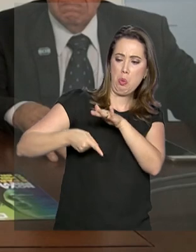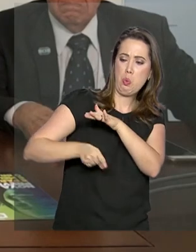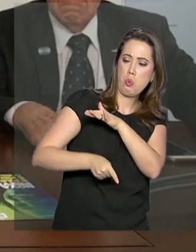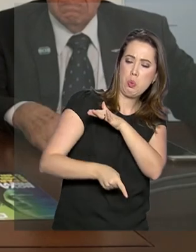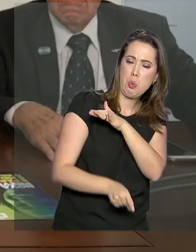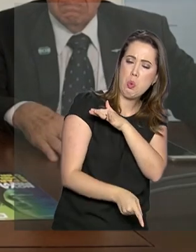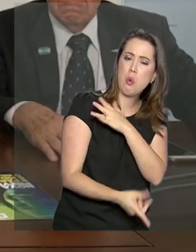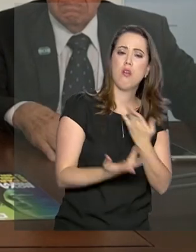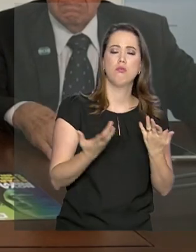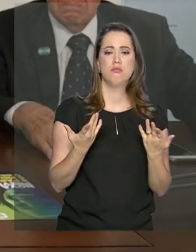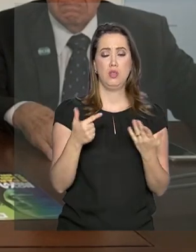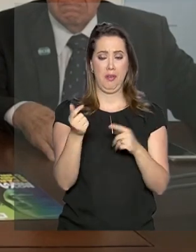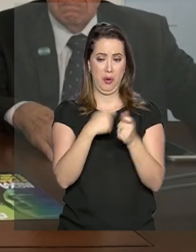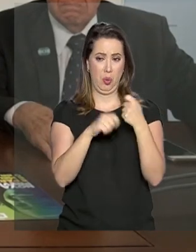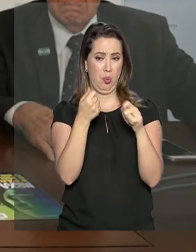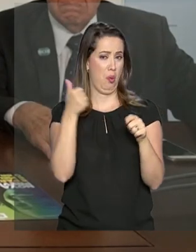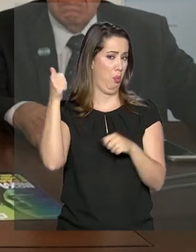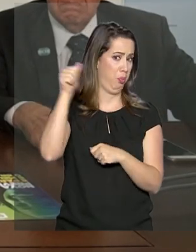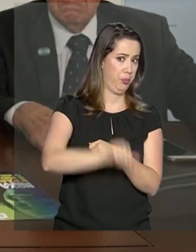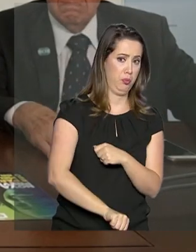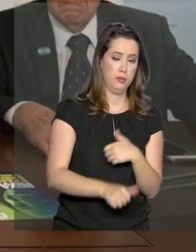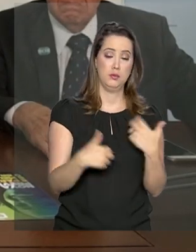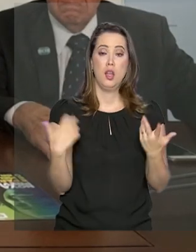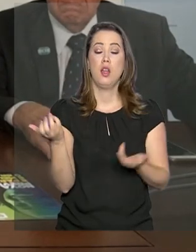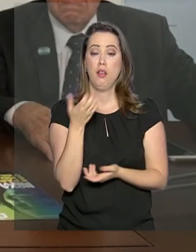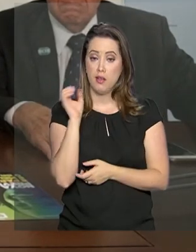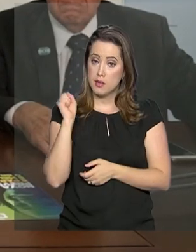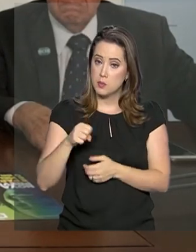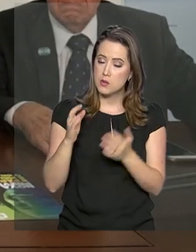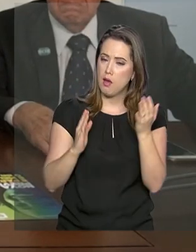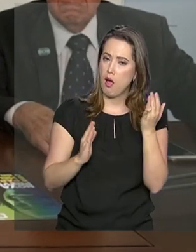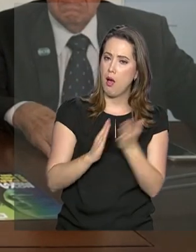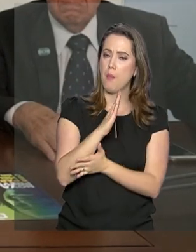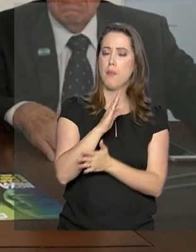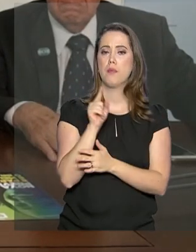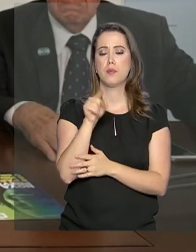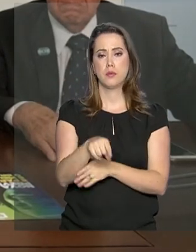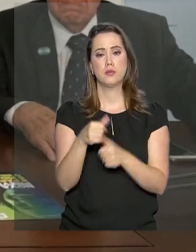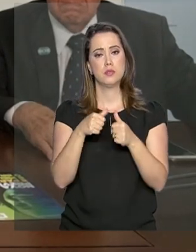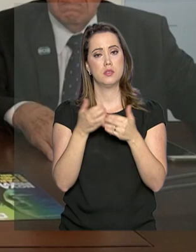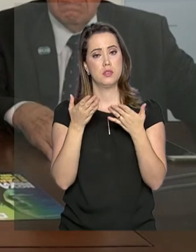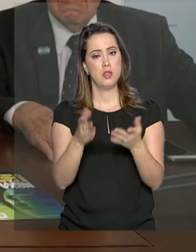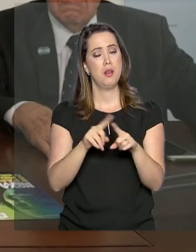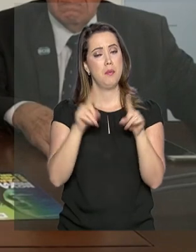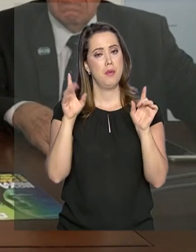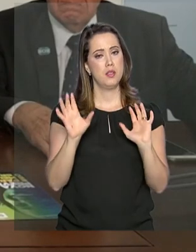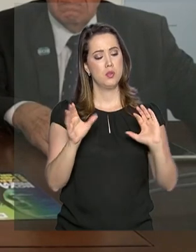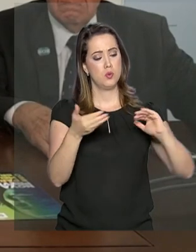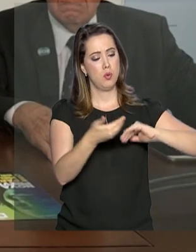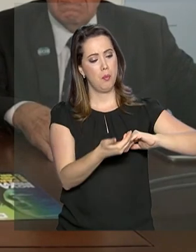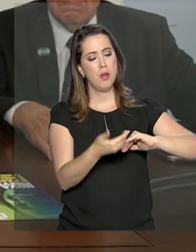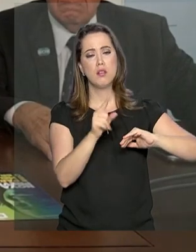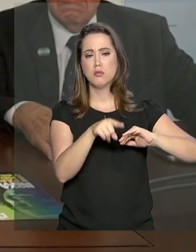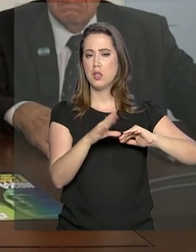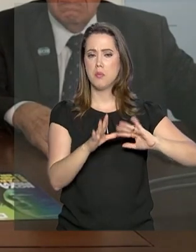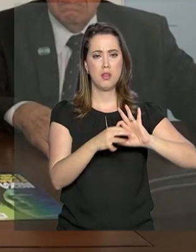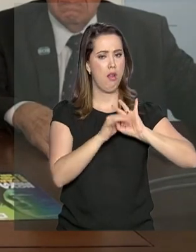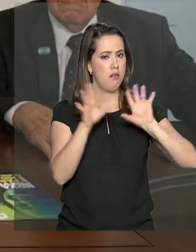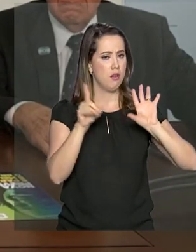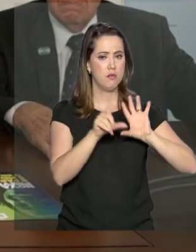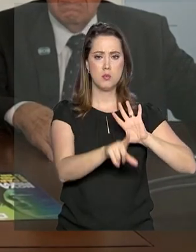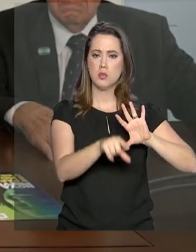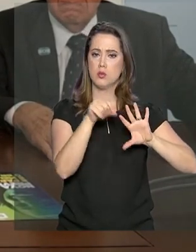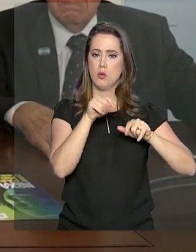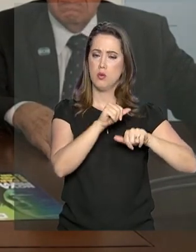poço na questão econômica. E nós pretendemos, sim, aprovar essa reforma que está lá. Se bem que o parlamento é soberano para